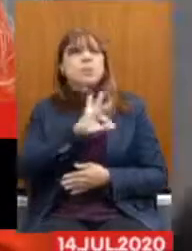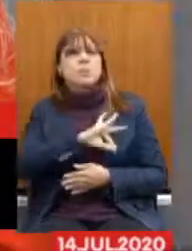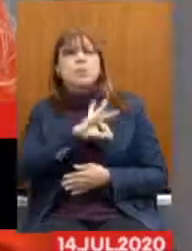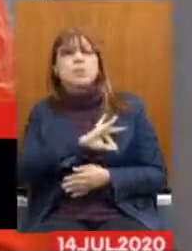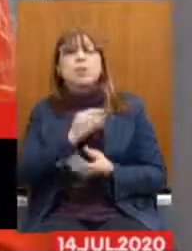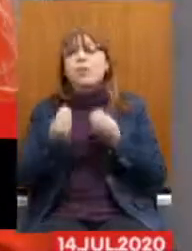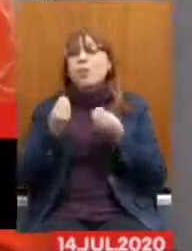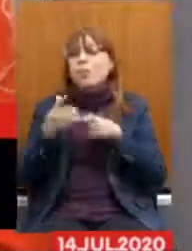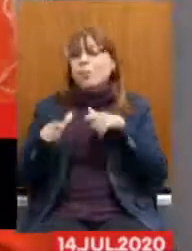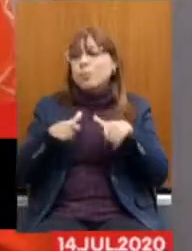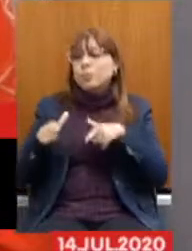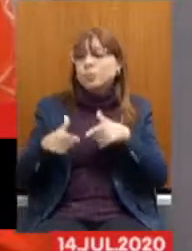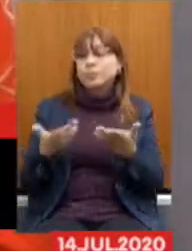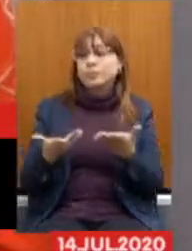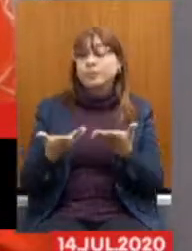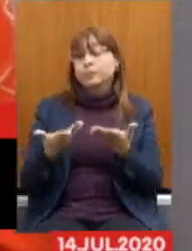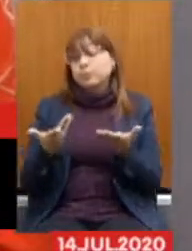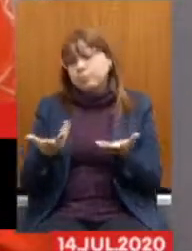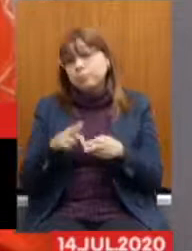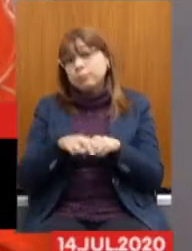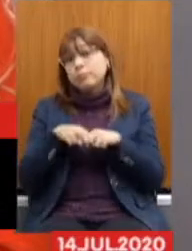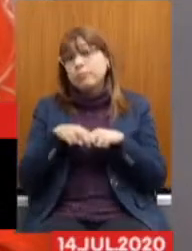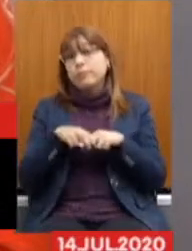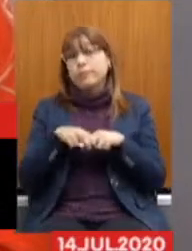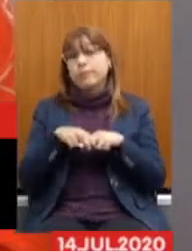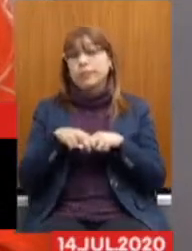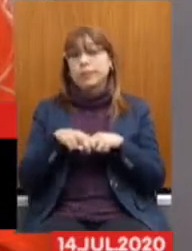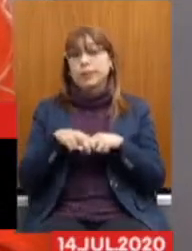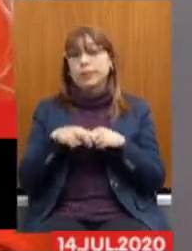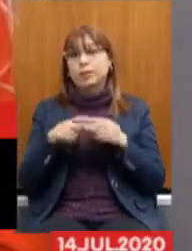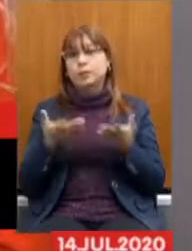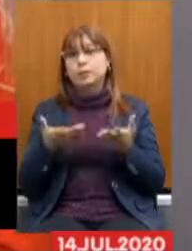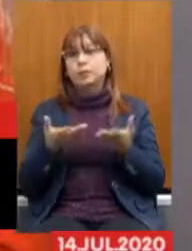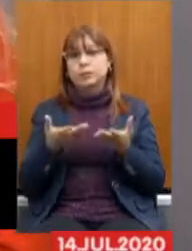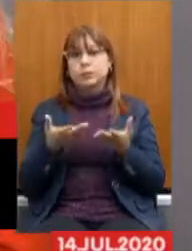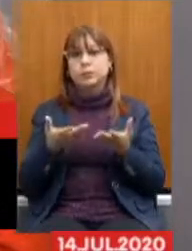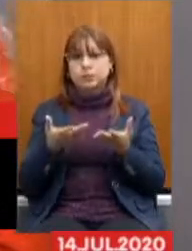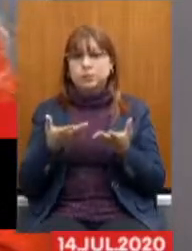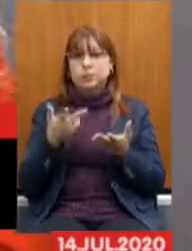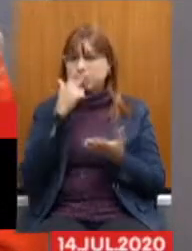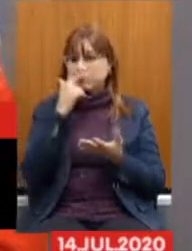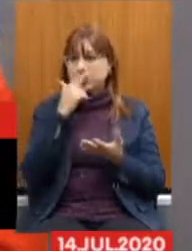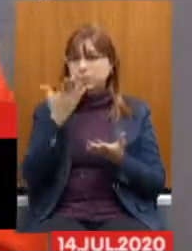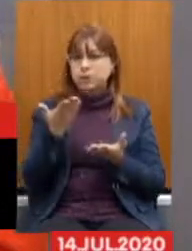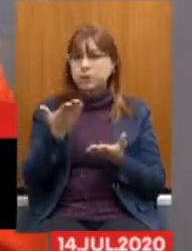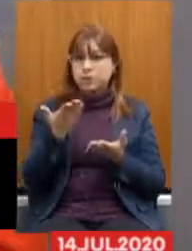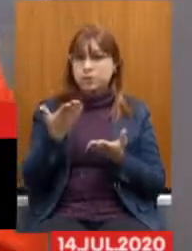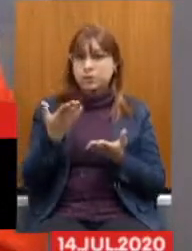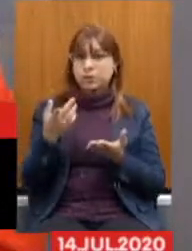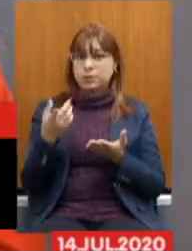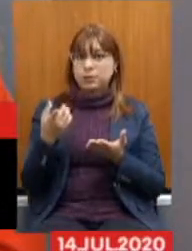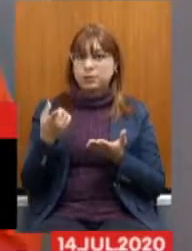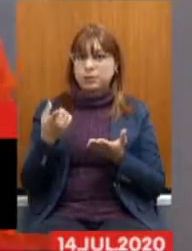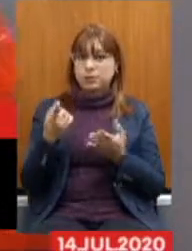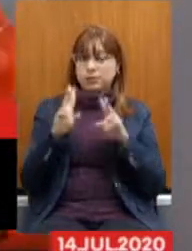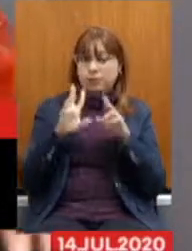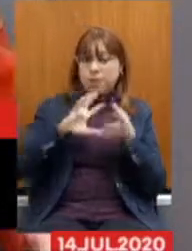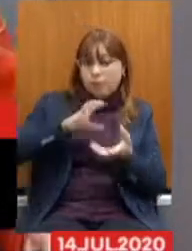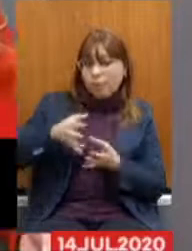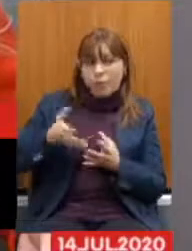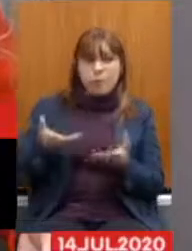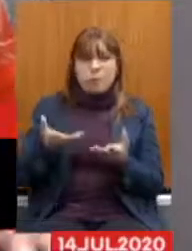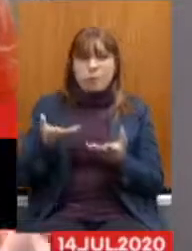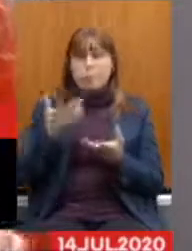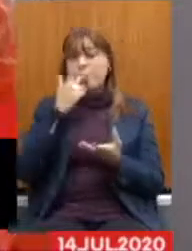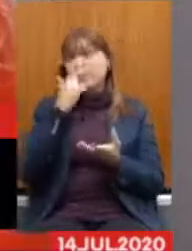condições de trabalho e, portanto, ao fazer isso, parece que aquilo que está sendo tratado, que é uma reforma,